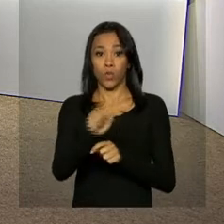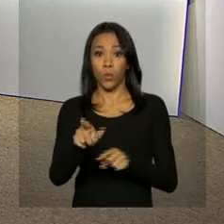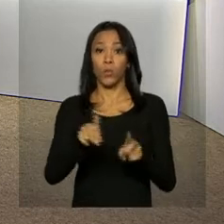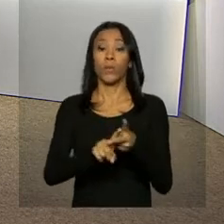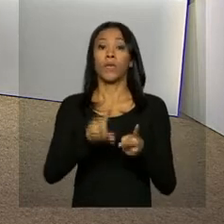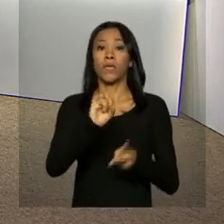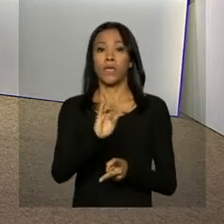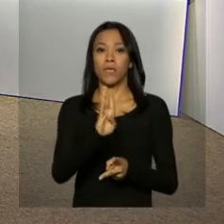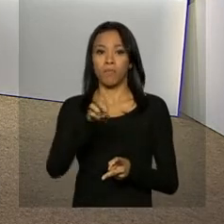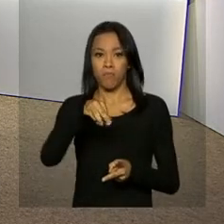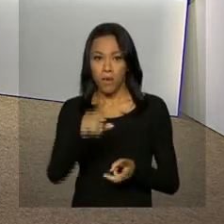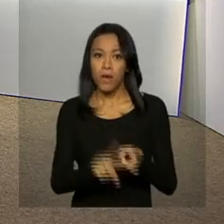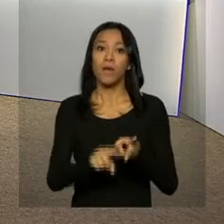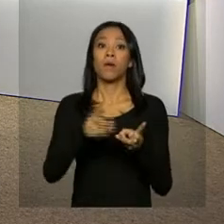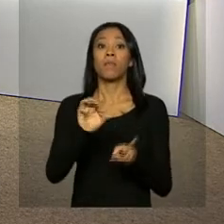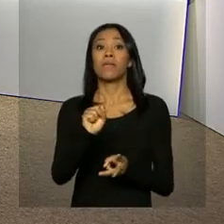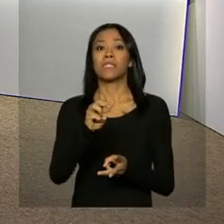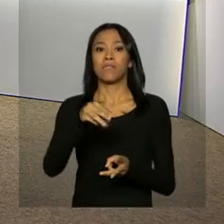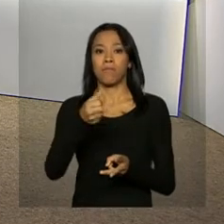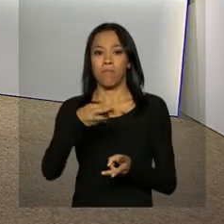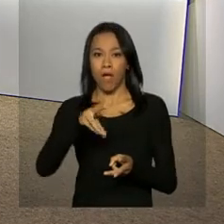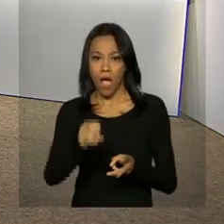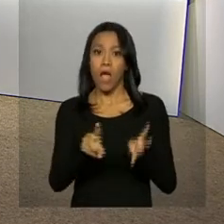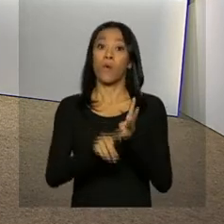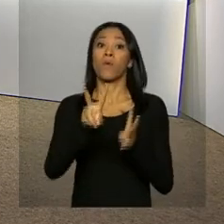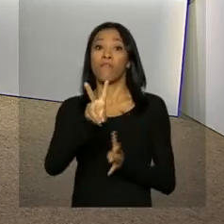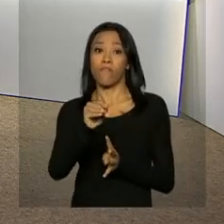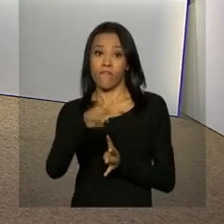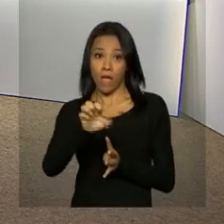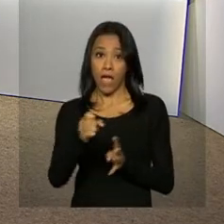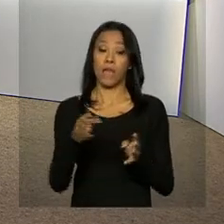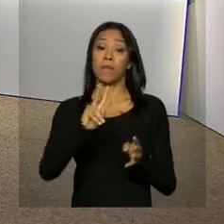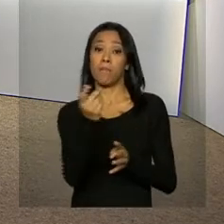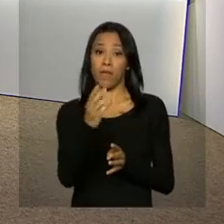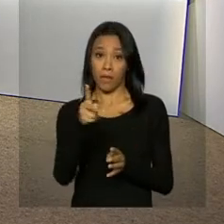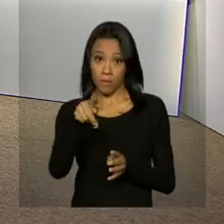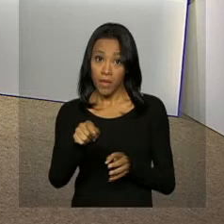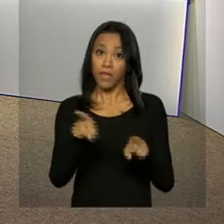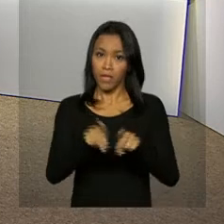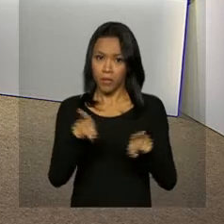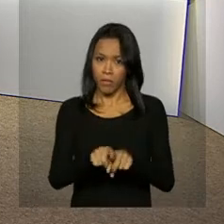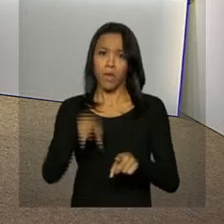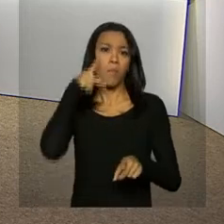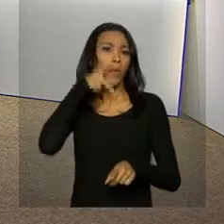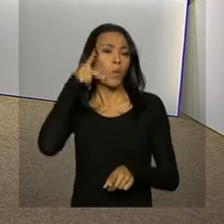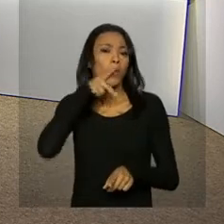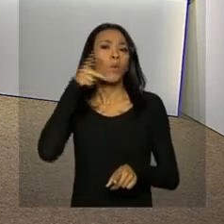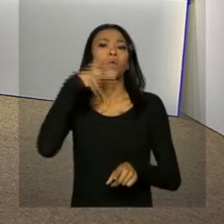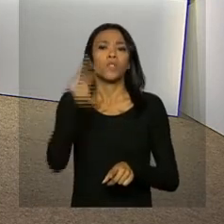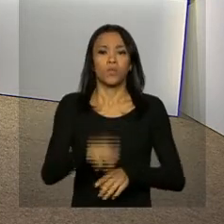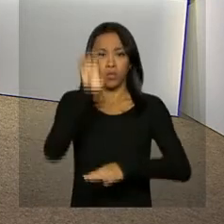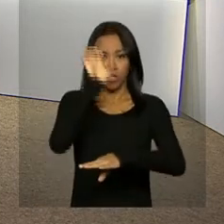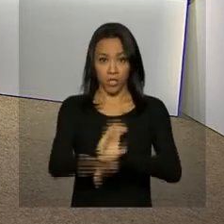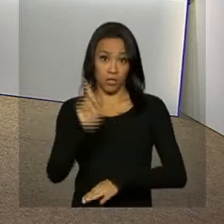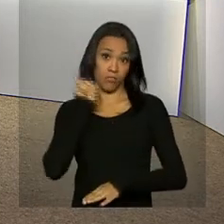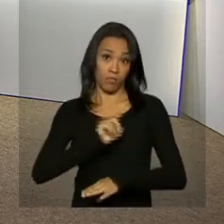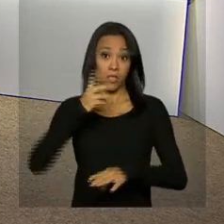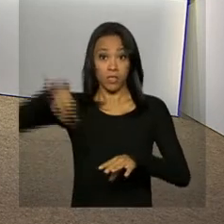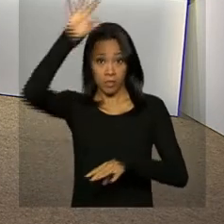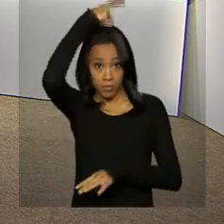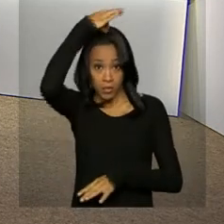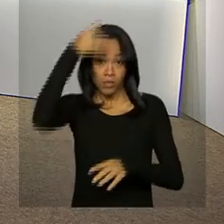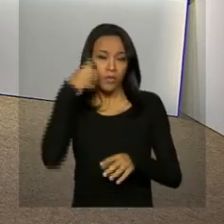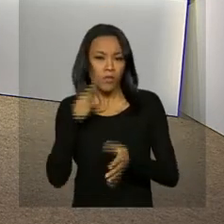mineradoras Samarco, Vale e BHP e procuradores gerais de Minas Gerais e do Espírito Santo, definiu as ações de